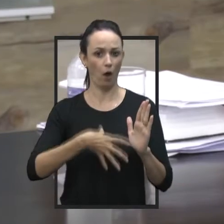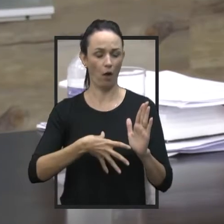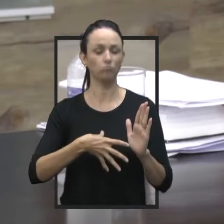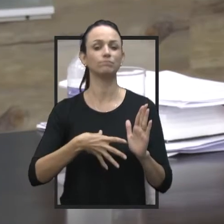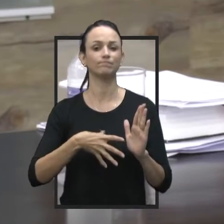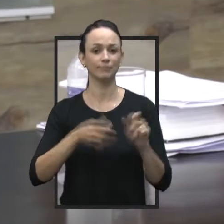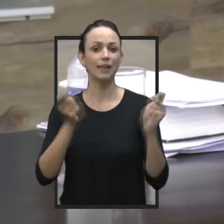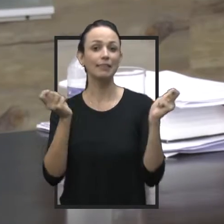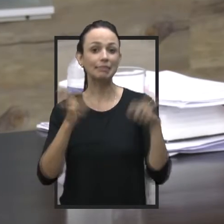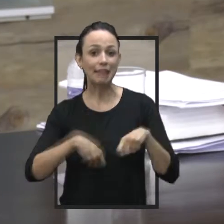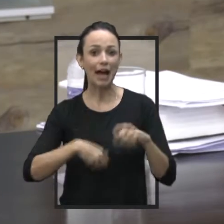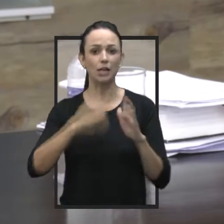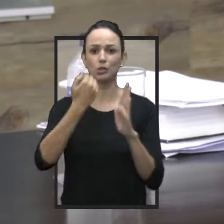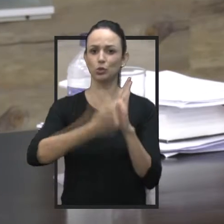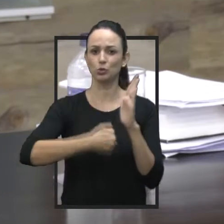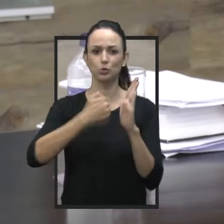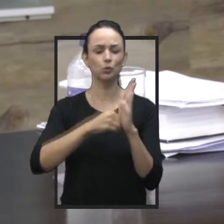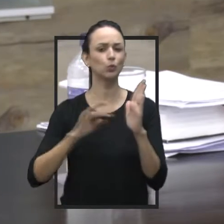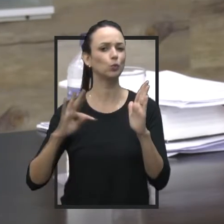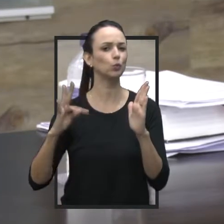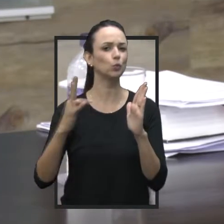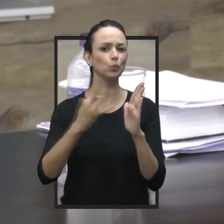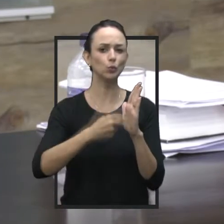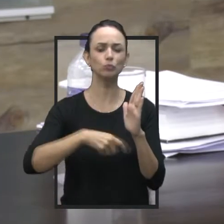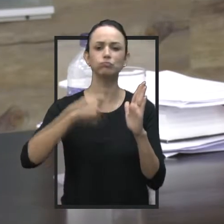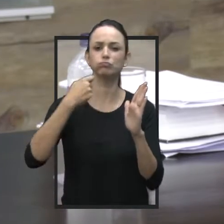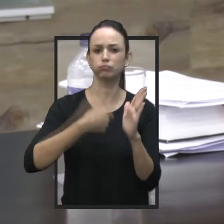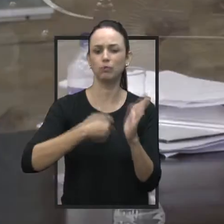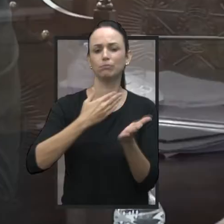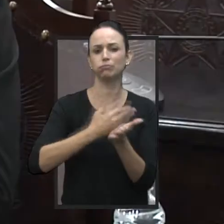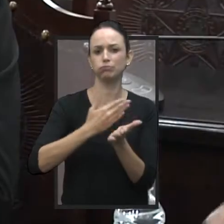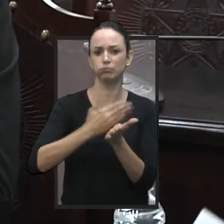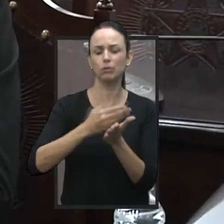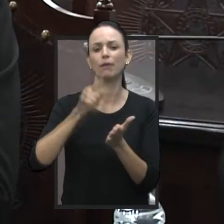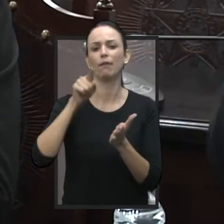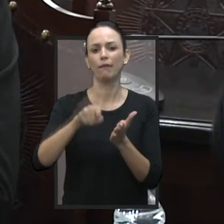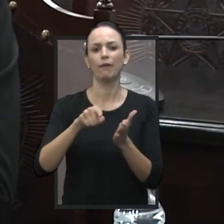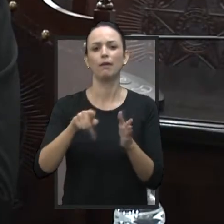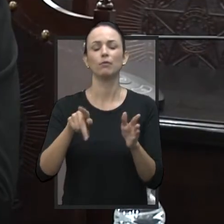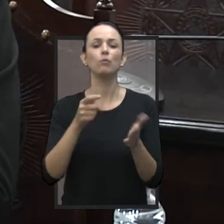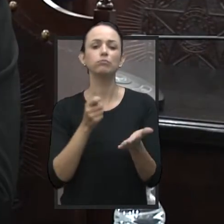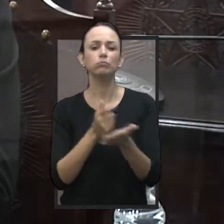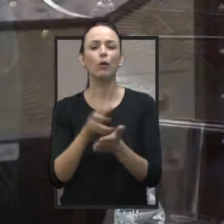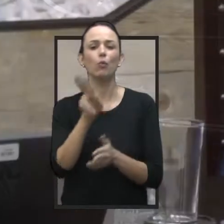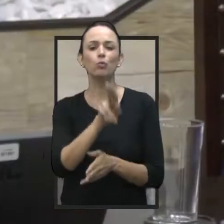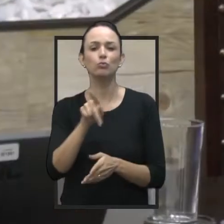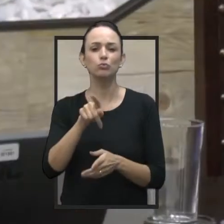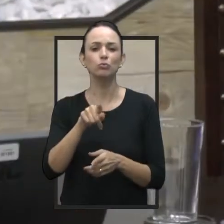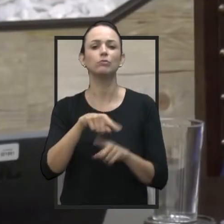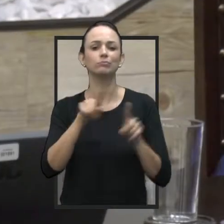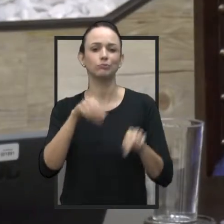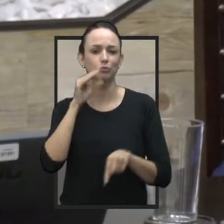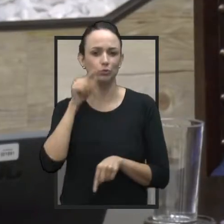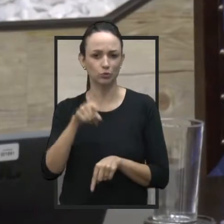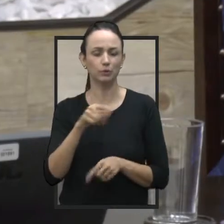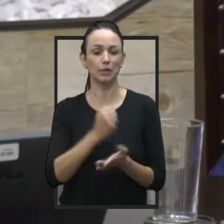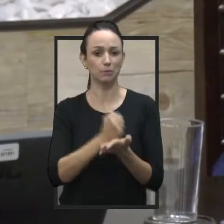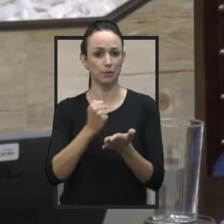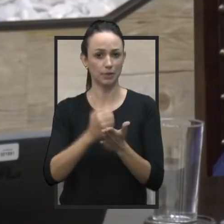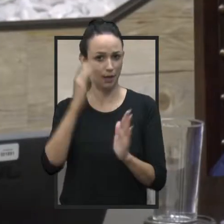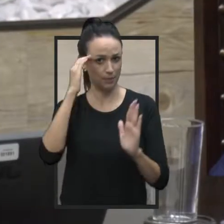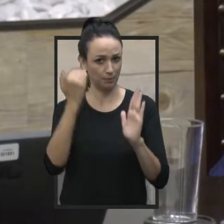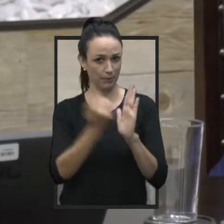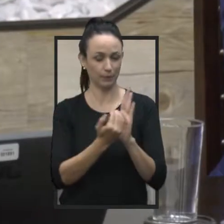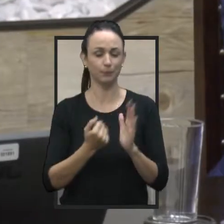adiciona a possibilidade de desconto de todos os débitos restantes adquiridos pelo servidor, respeitando o pacto prévio das